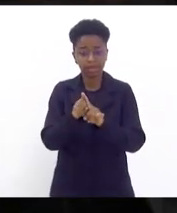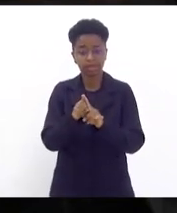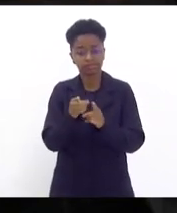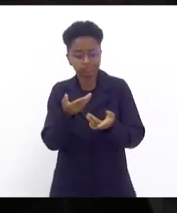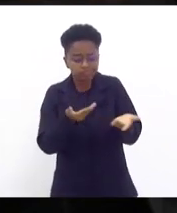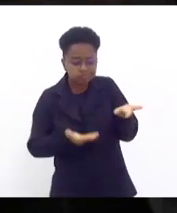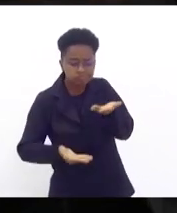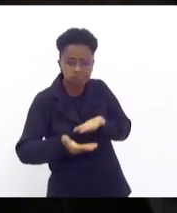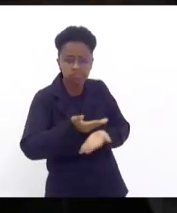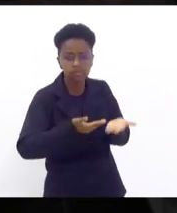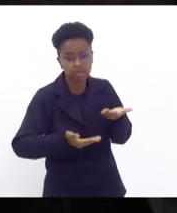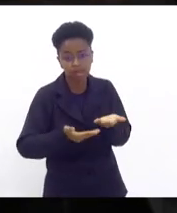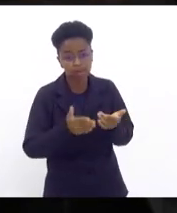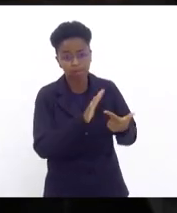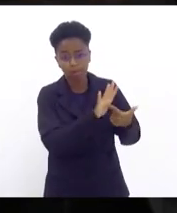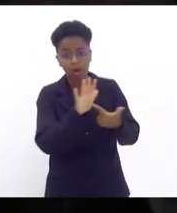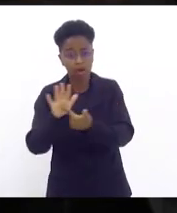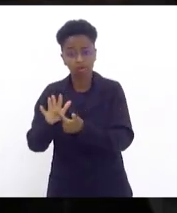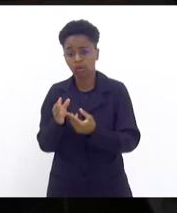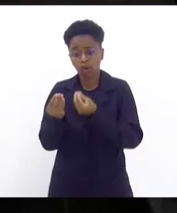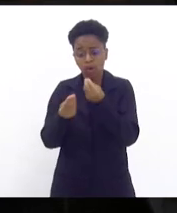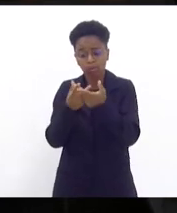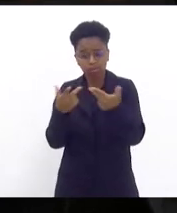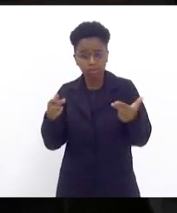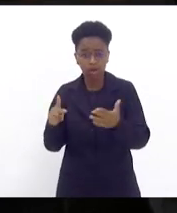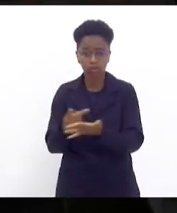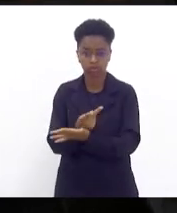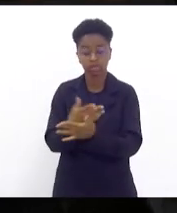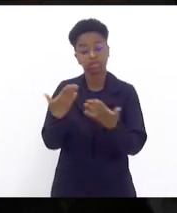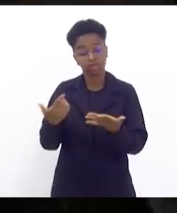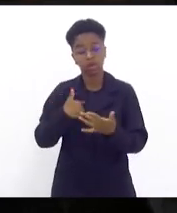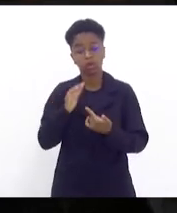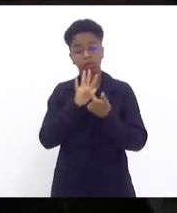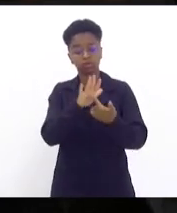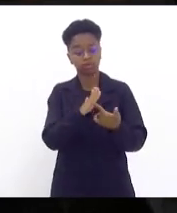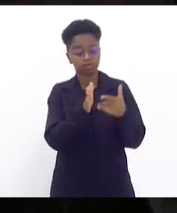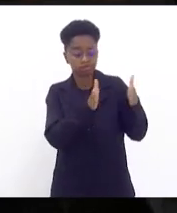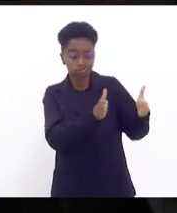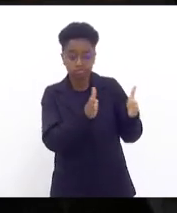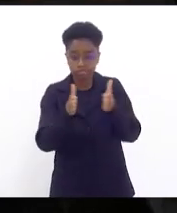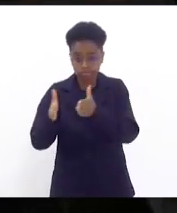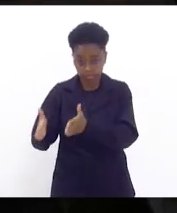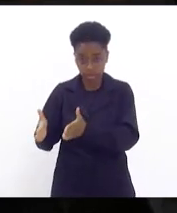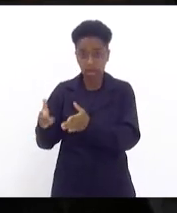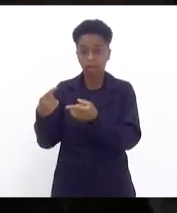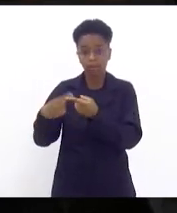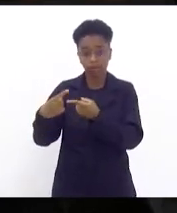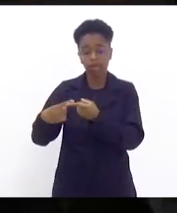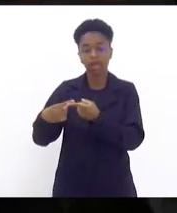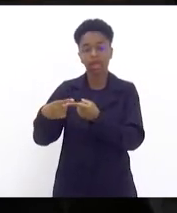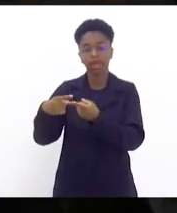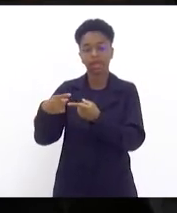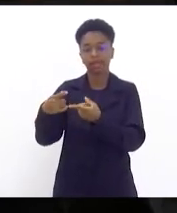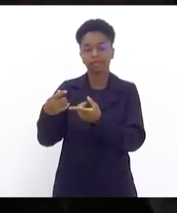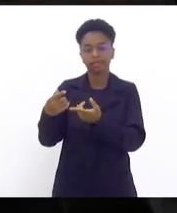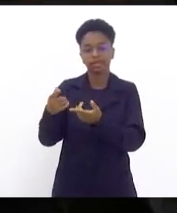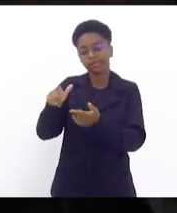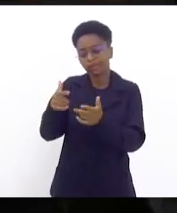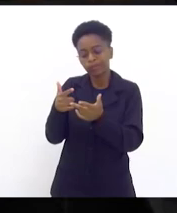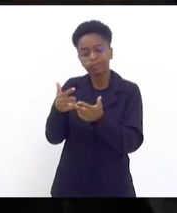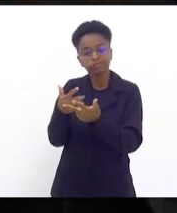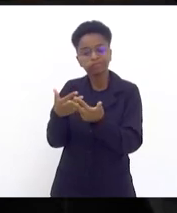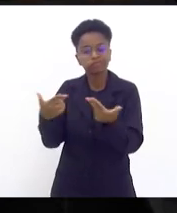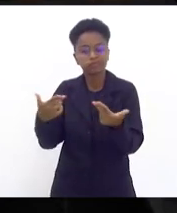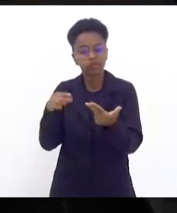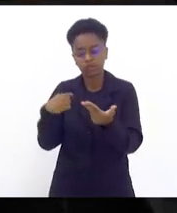tudo. Então, eu queria trazer esses dois fatos, porque são objetos de grande